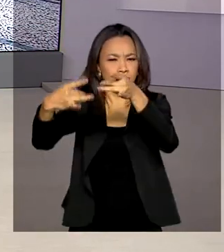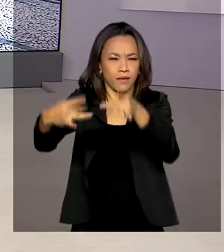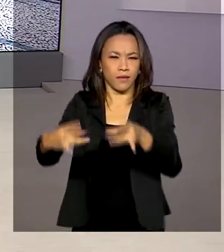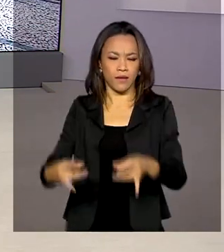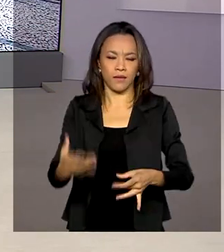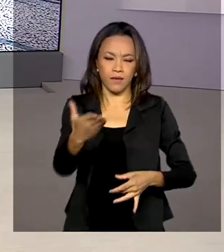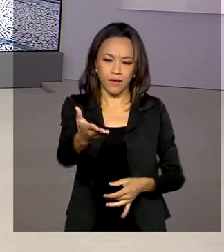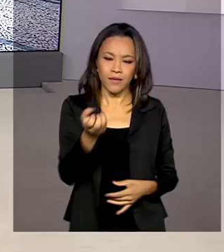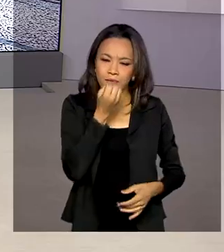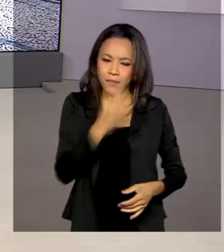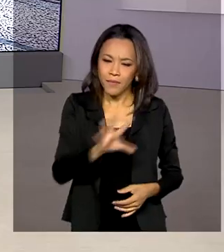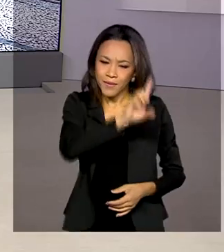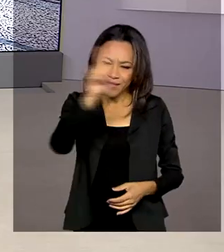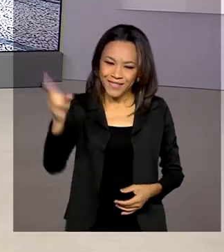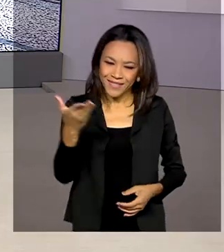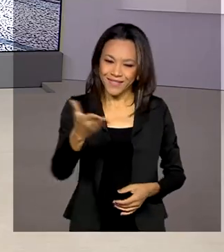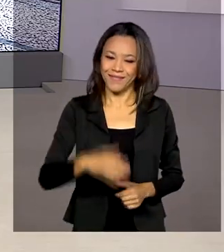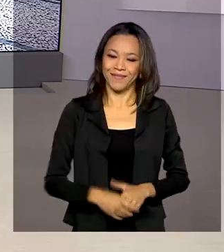a gente. Bom dia, Tiago.